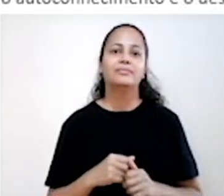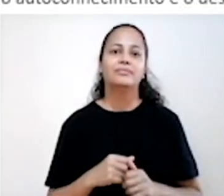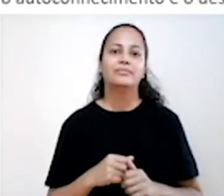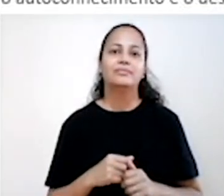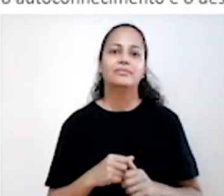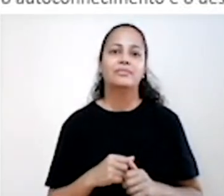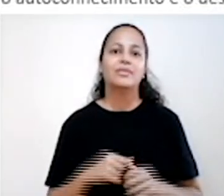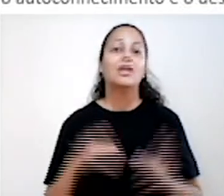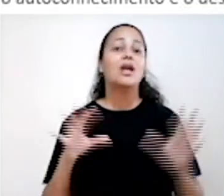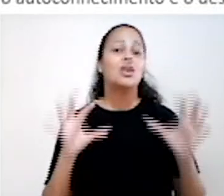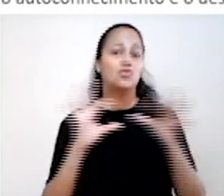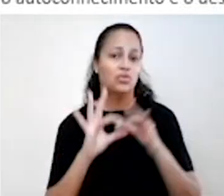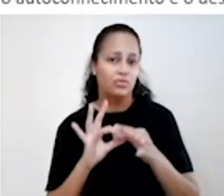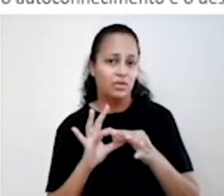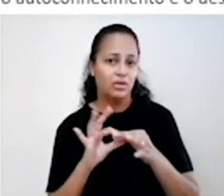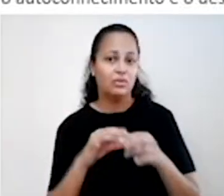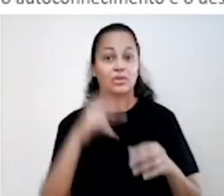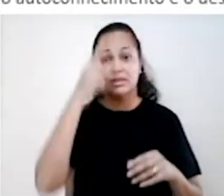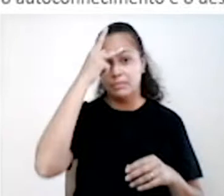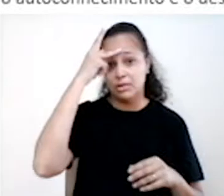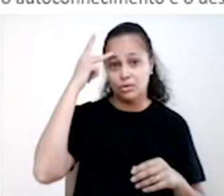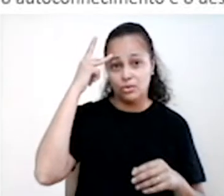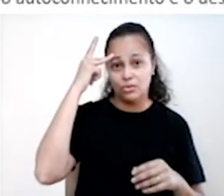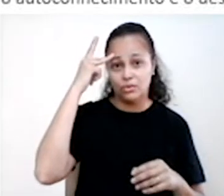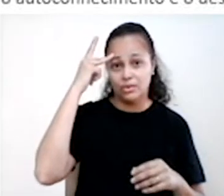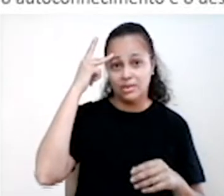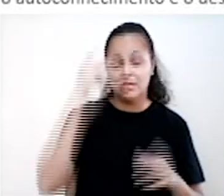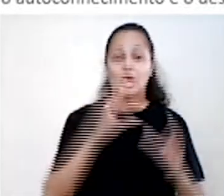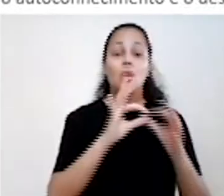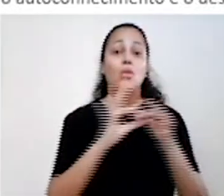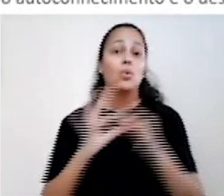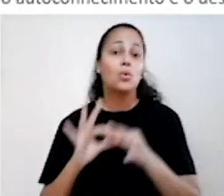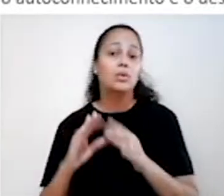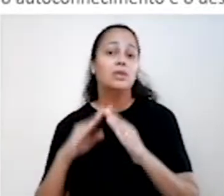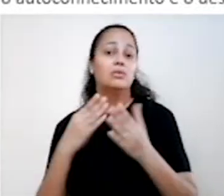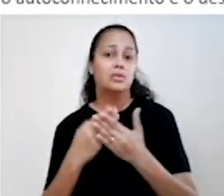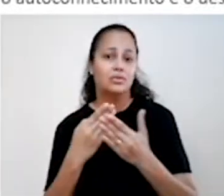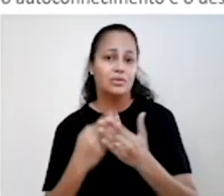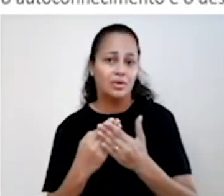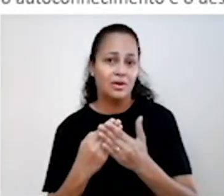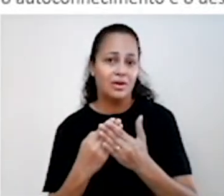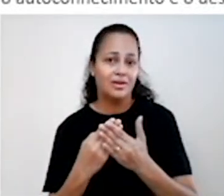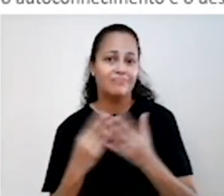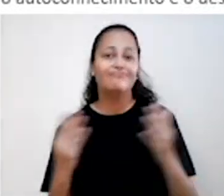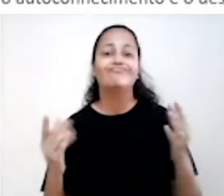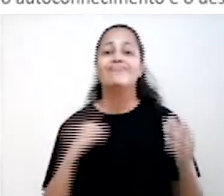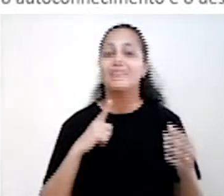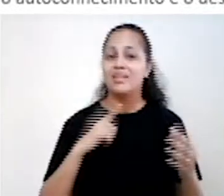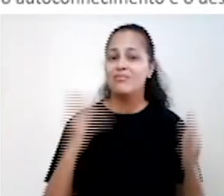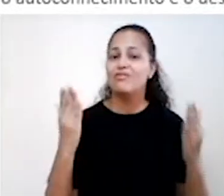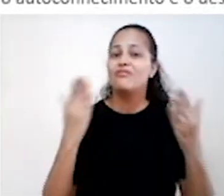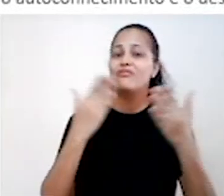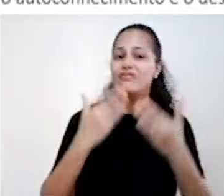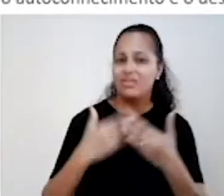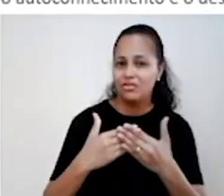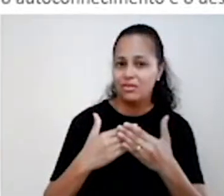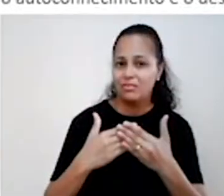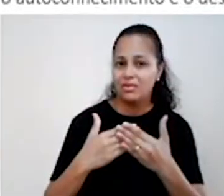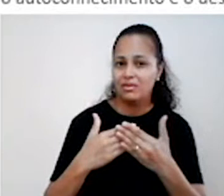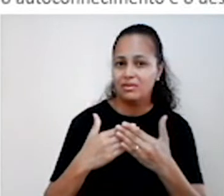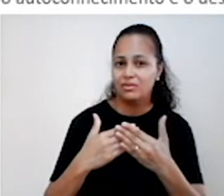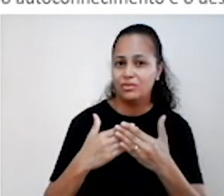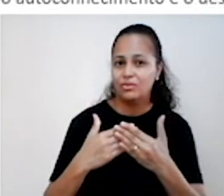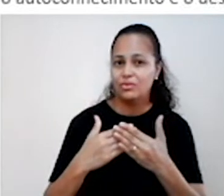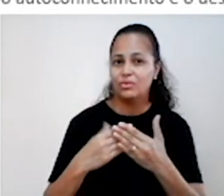presente e os vínculos entre as pessoas. No contexto escolar, nota-se o fechamento das escolas, a reestruturação